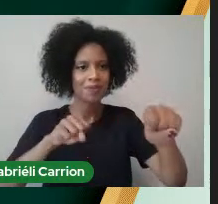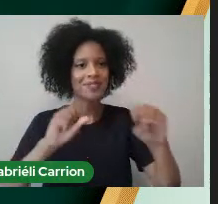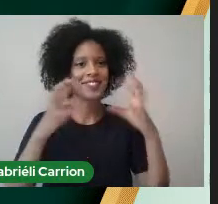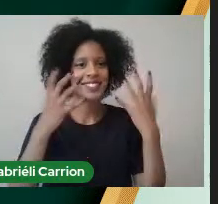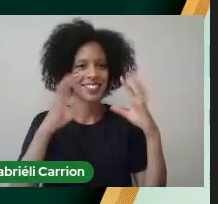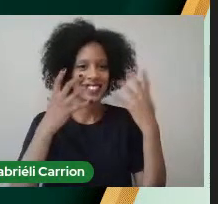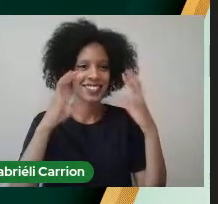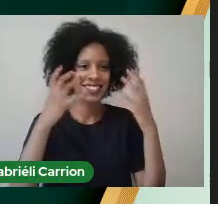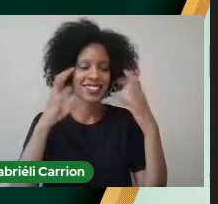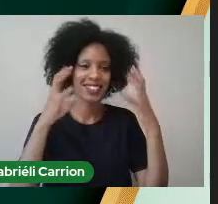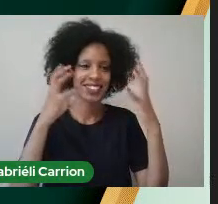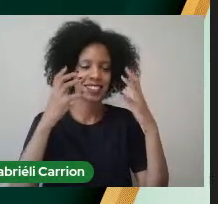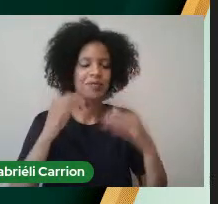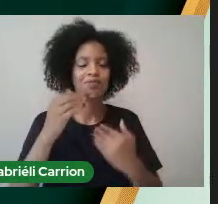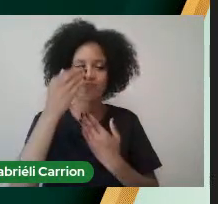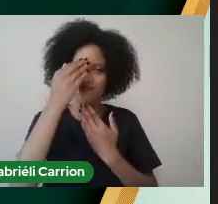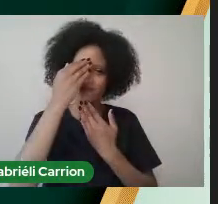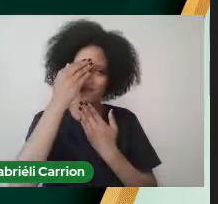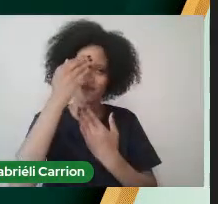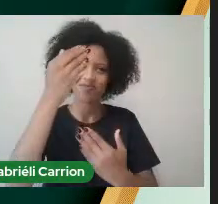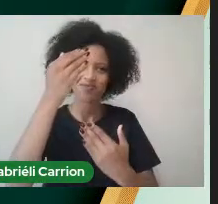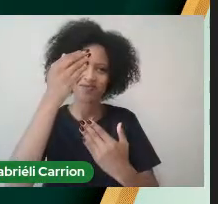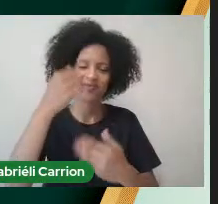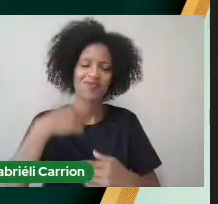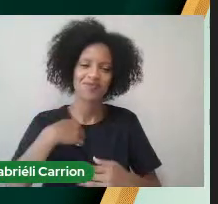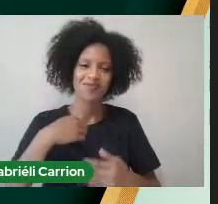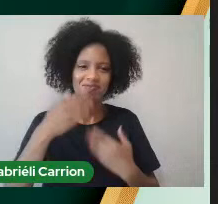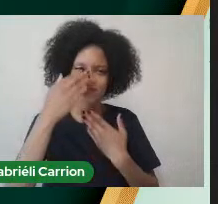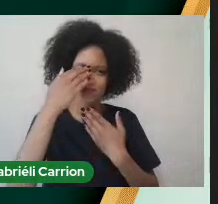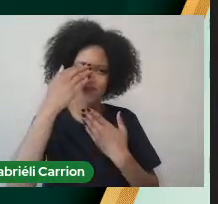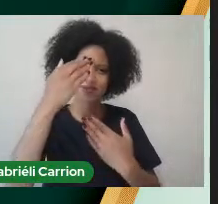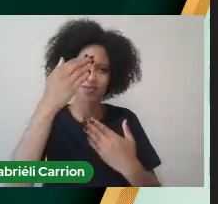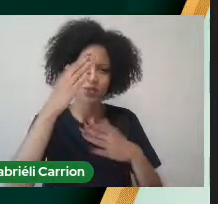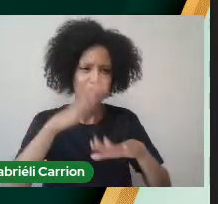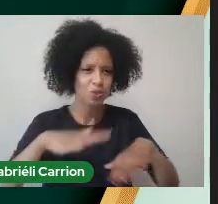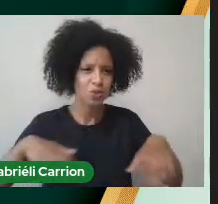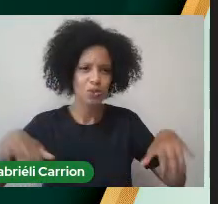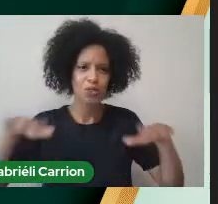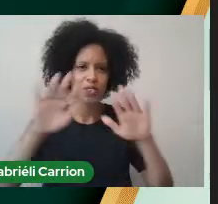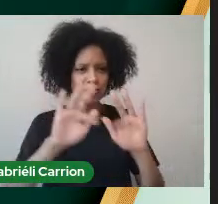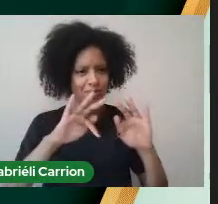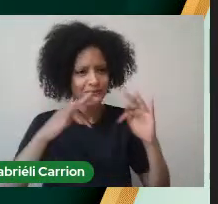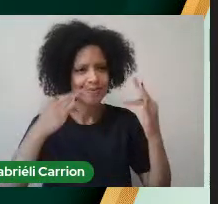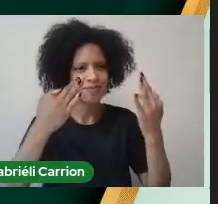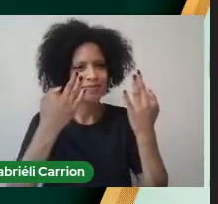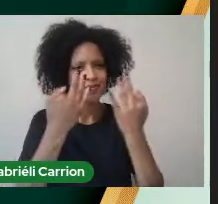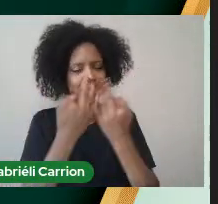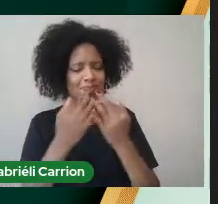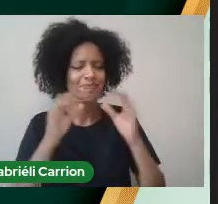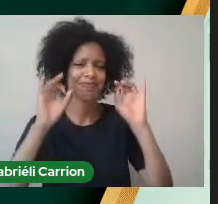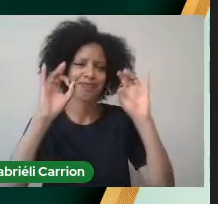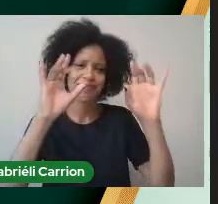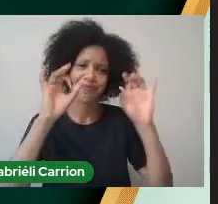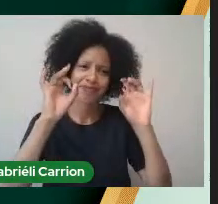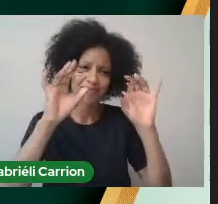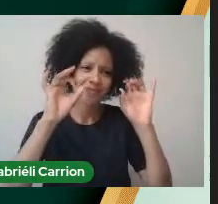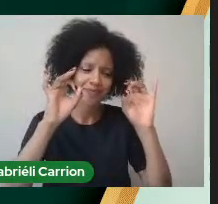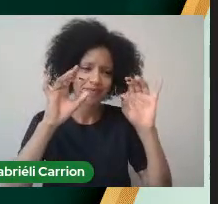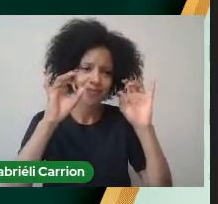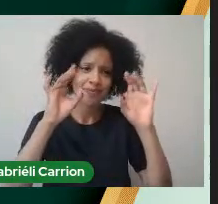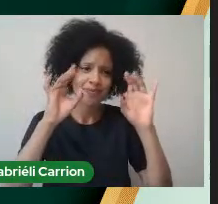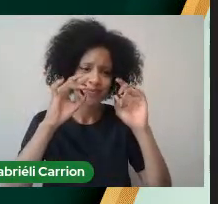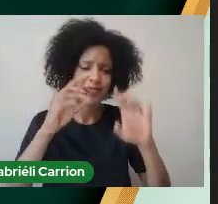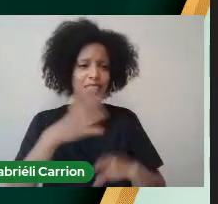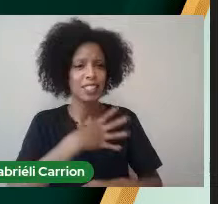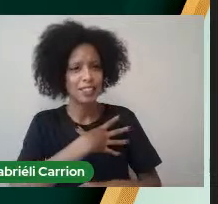Muito obrigada Eu agradeço A todos os meus familiares Especialmente A minha